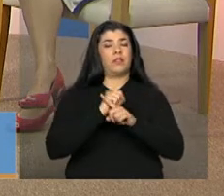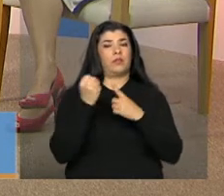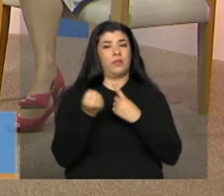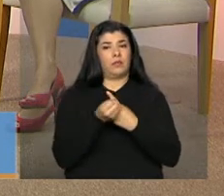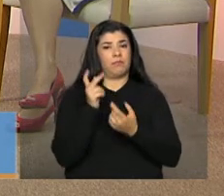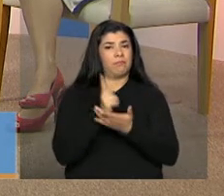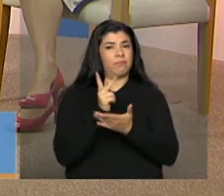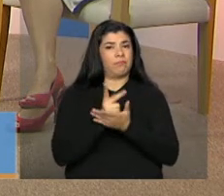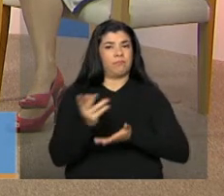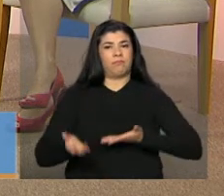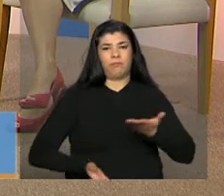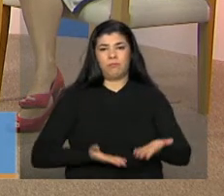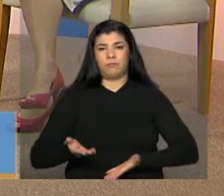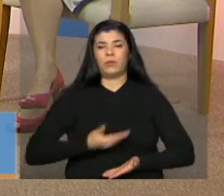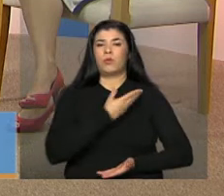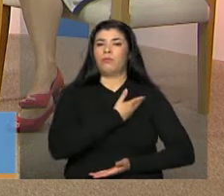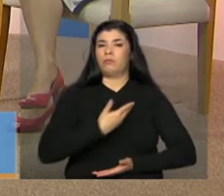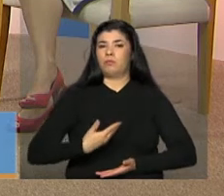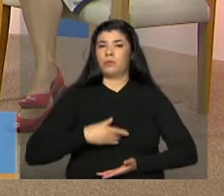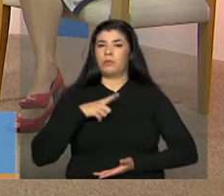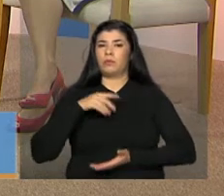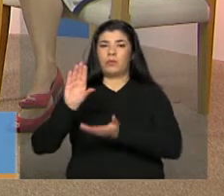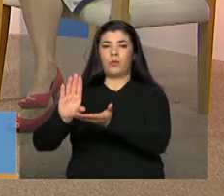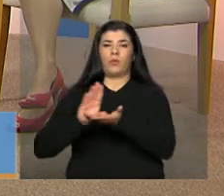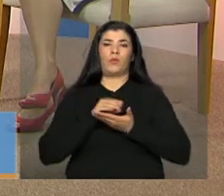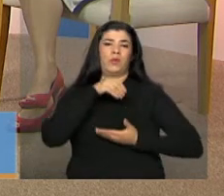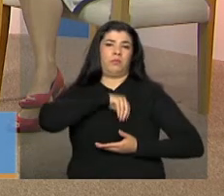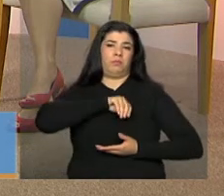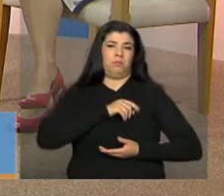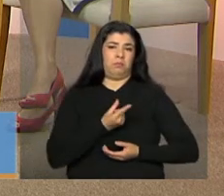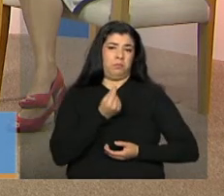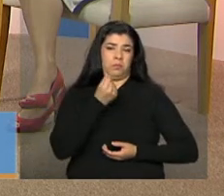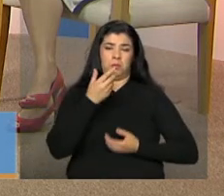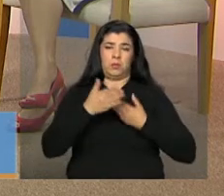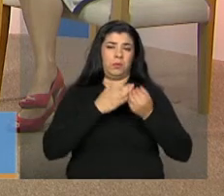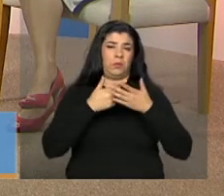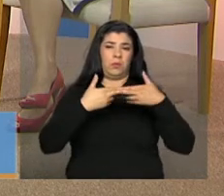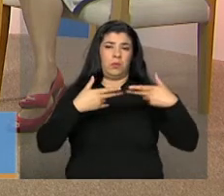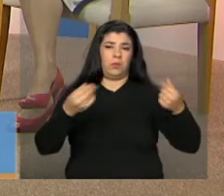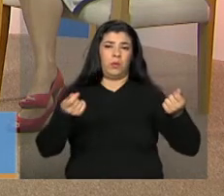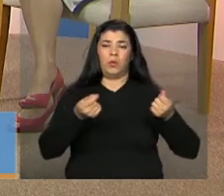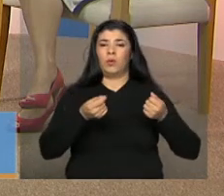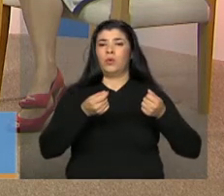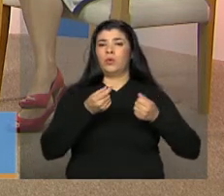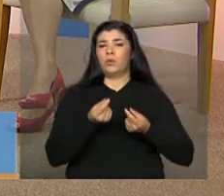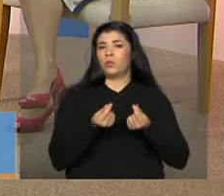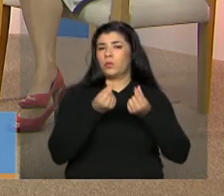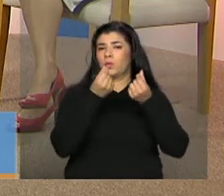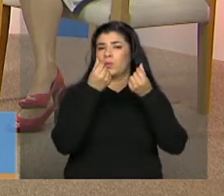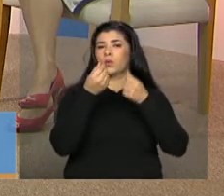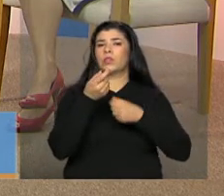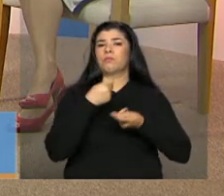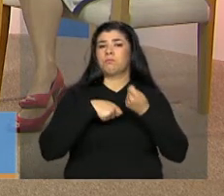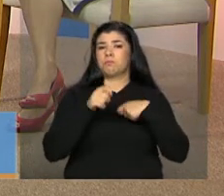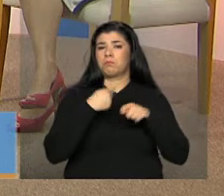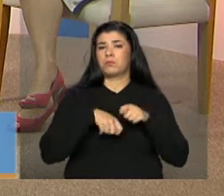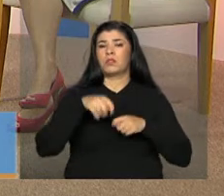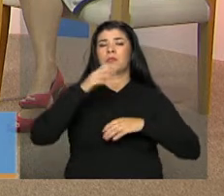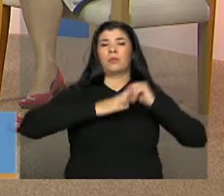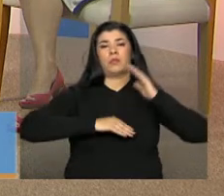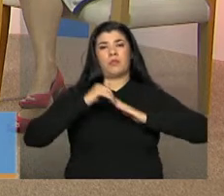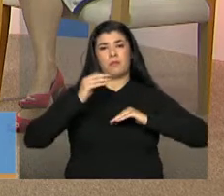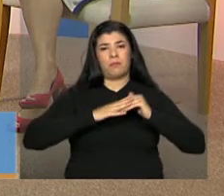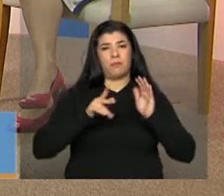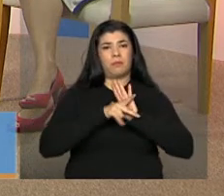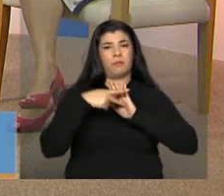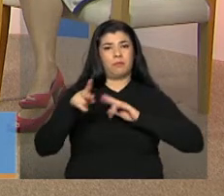públicos, receberem os seus salários, serem custeados os salários e qualquer outro tipo de verba, inerente à atividade laboral, com